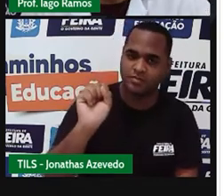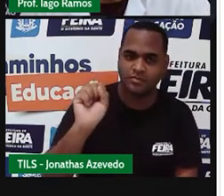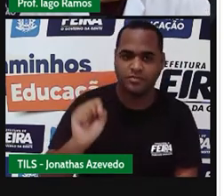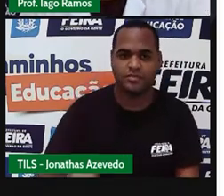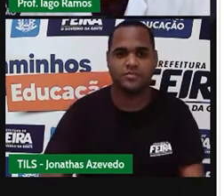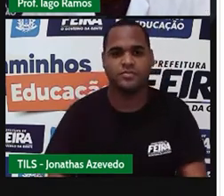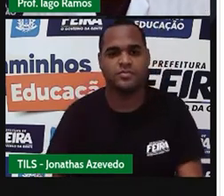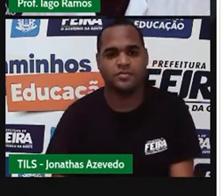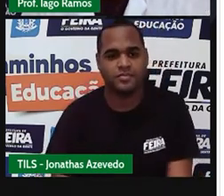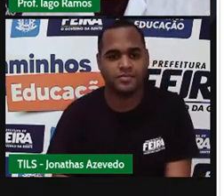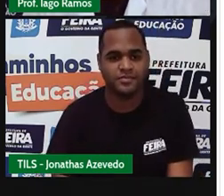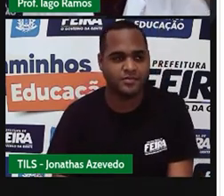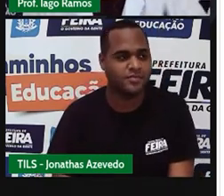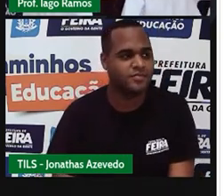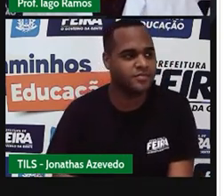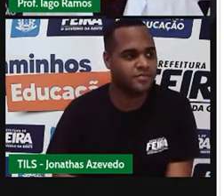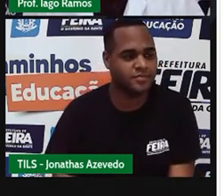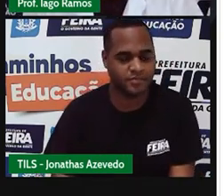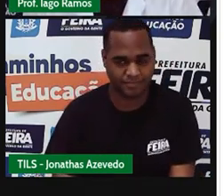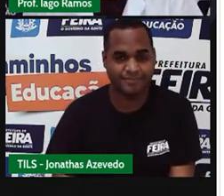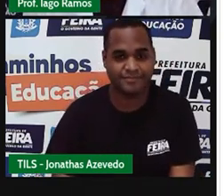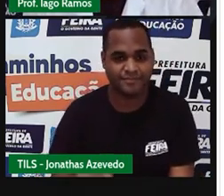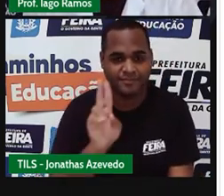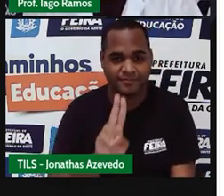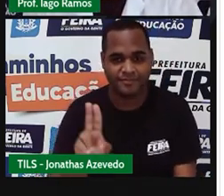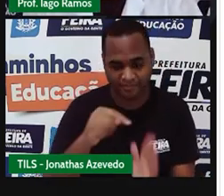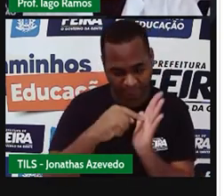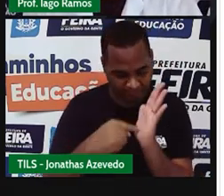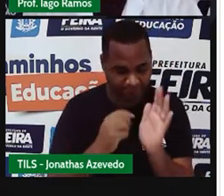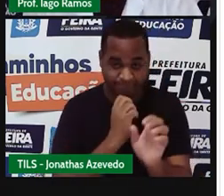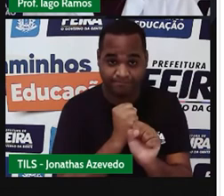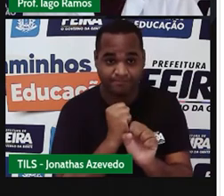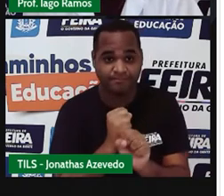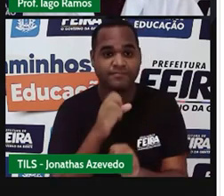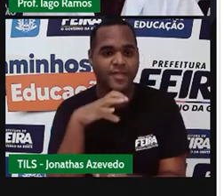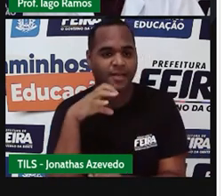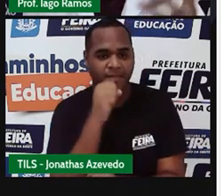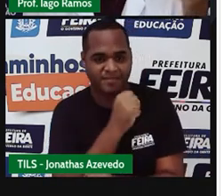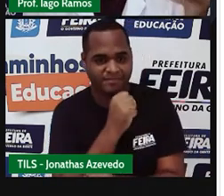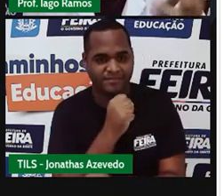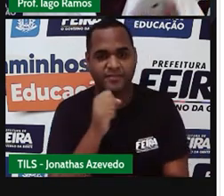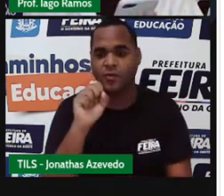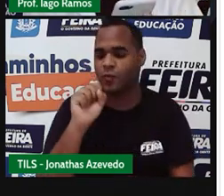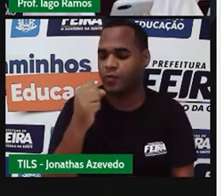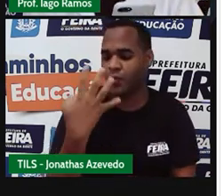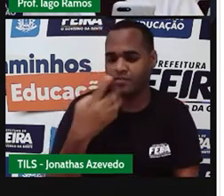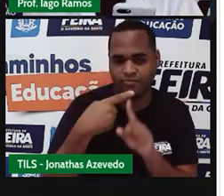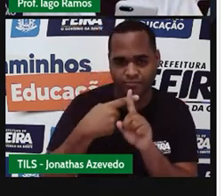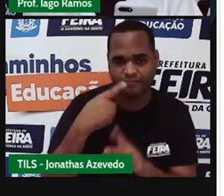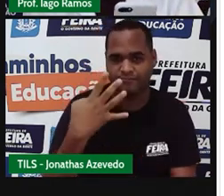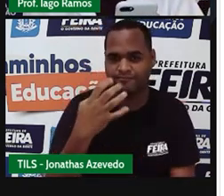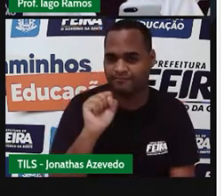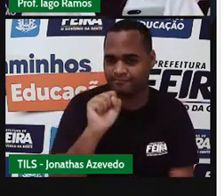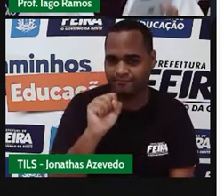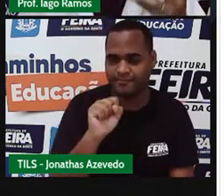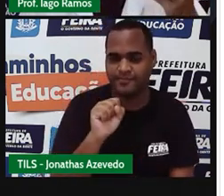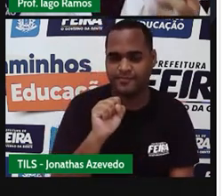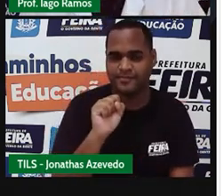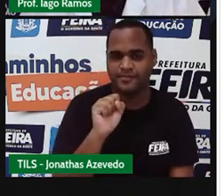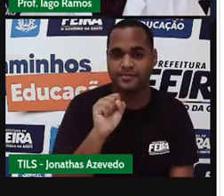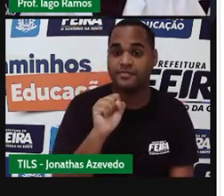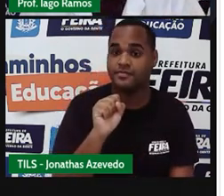Tá? Vamos usar uma calculadorazinha. Olha só para a gente ser mais rápido, 84 mais 48.